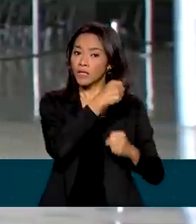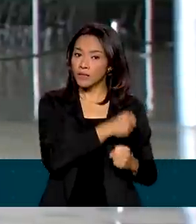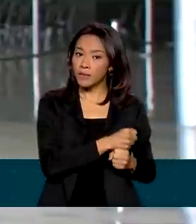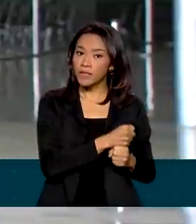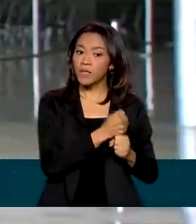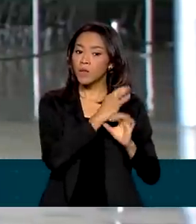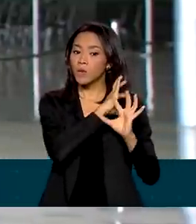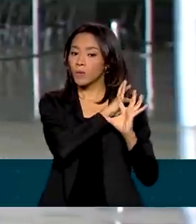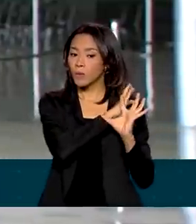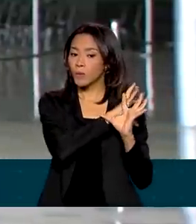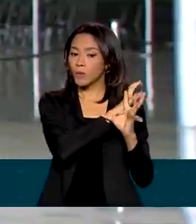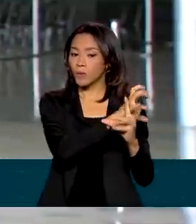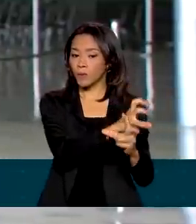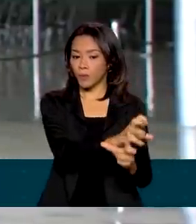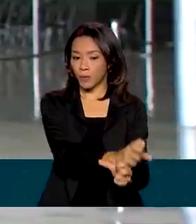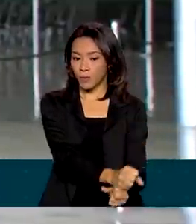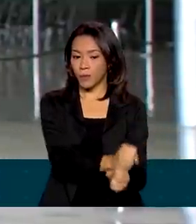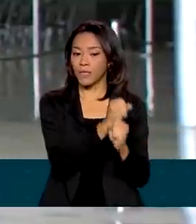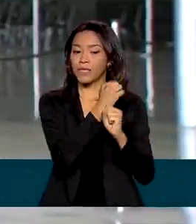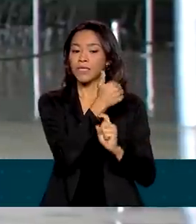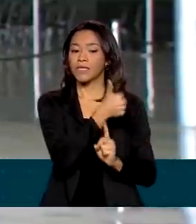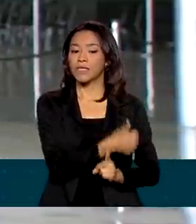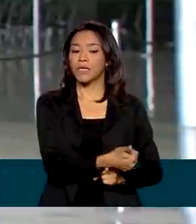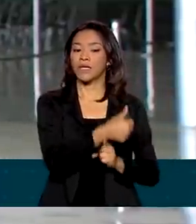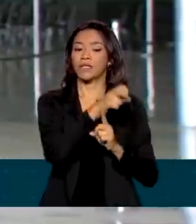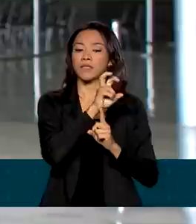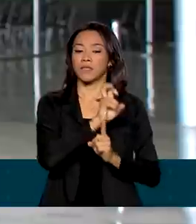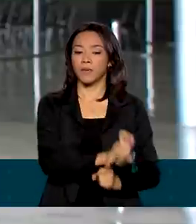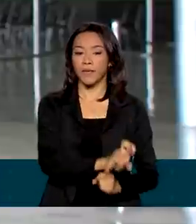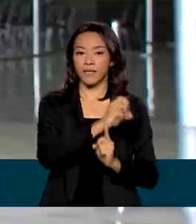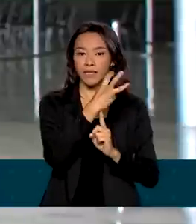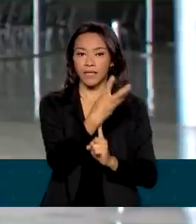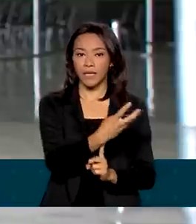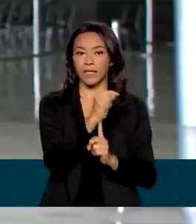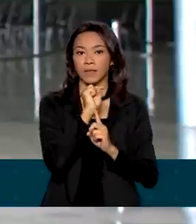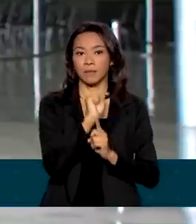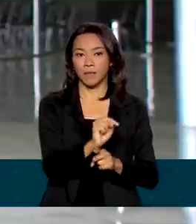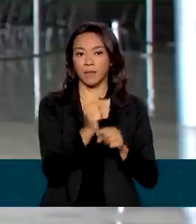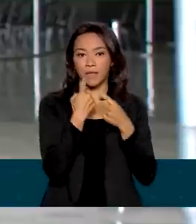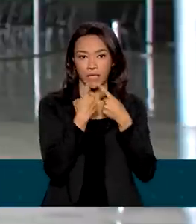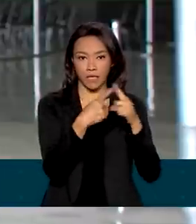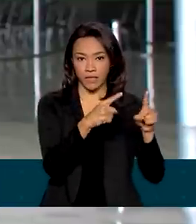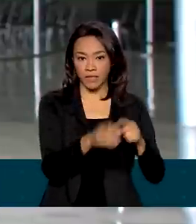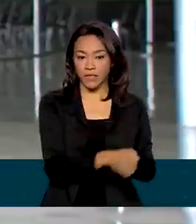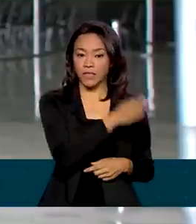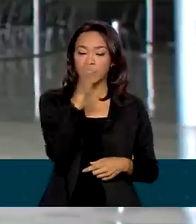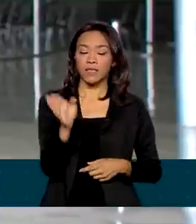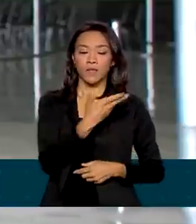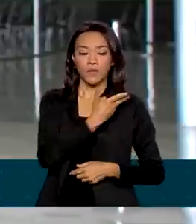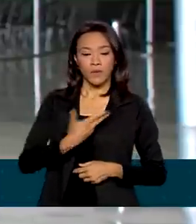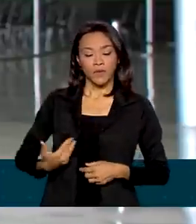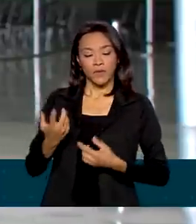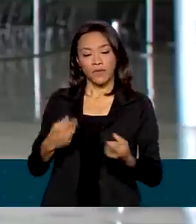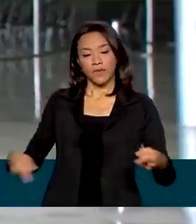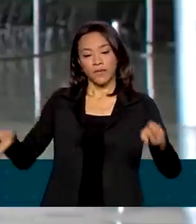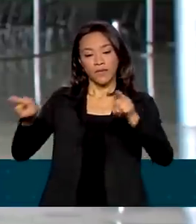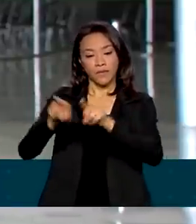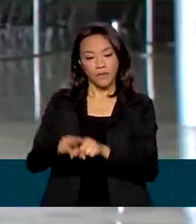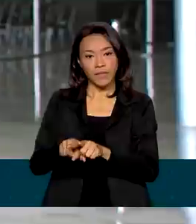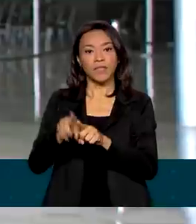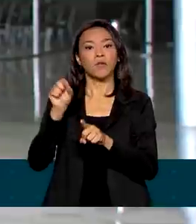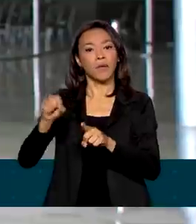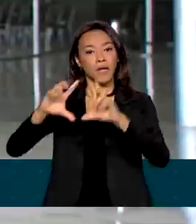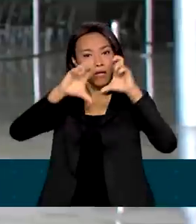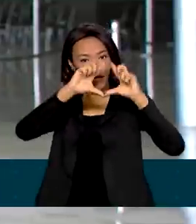naquela oportunidade 153 mil denúncias. E o Governo Federal tem feito parcerias para reduzir esse número. Uma das